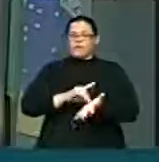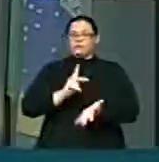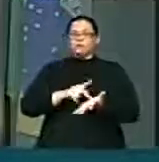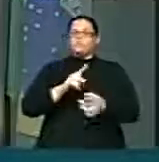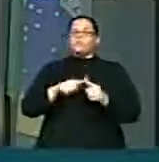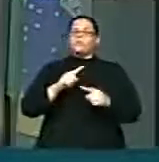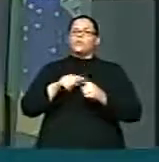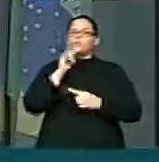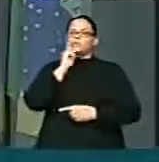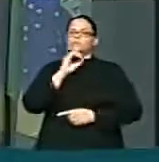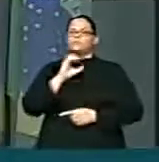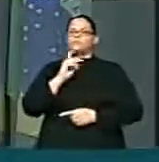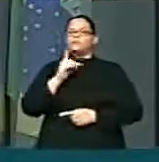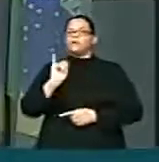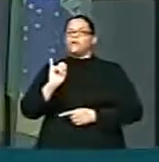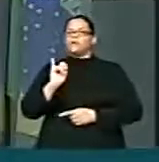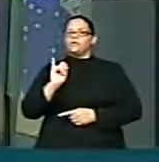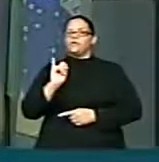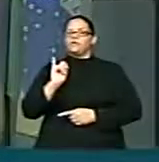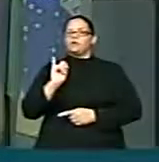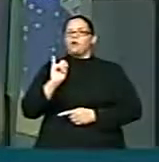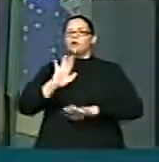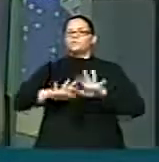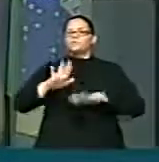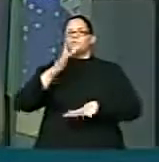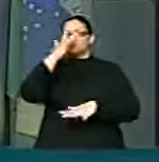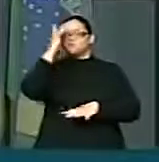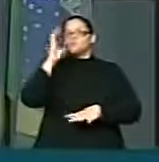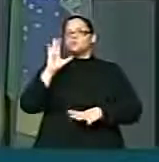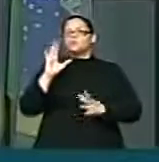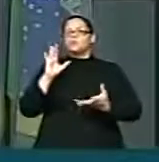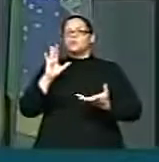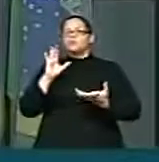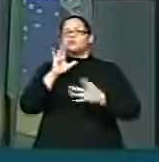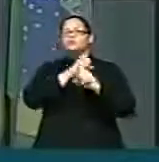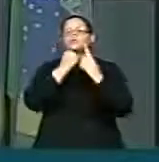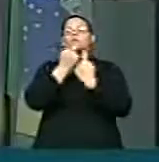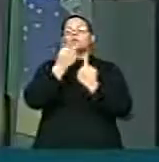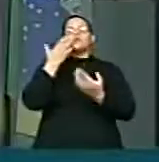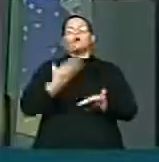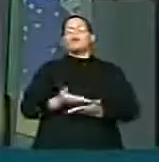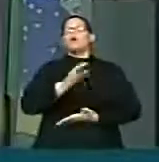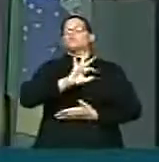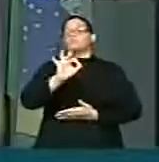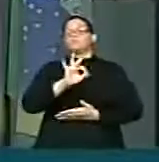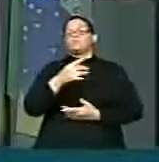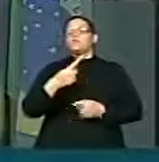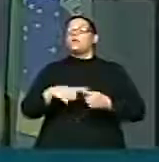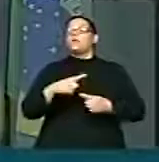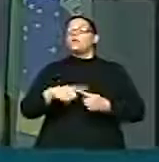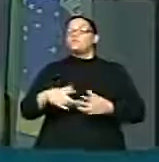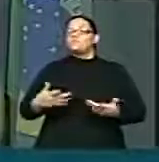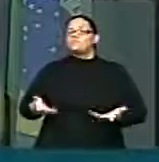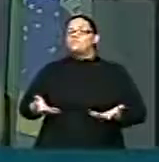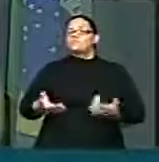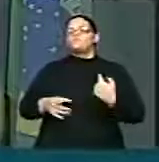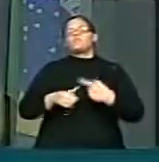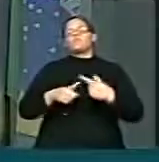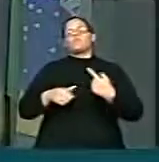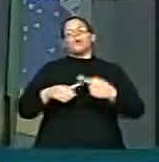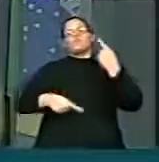CPMI ou CPI? CPI. Por causa das disputas políticas que começam